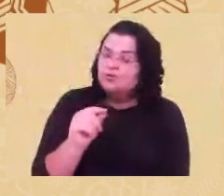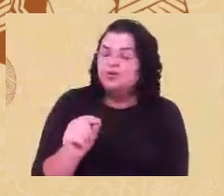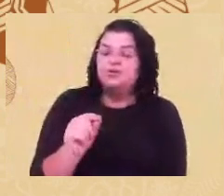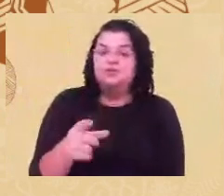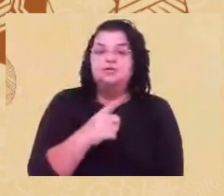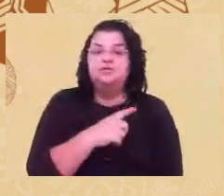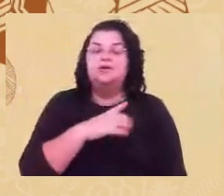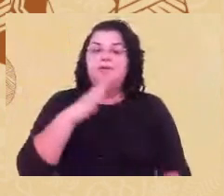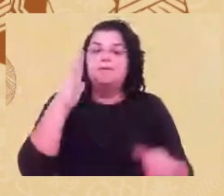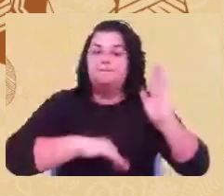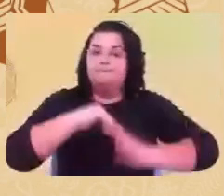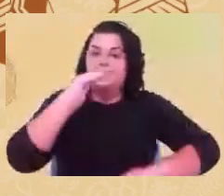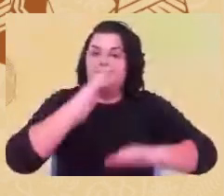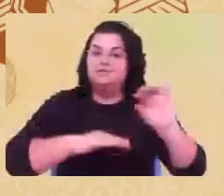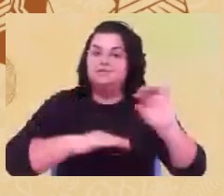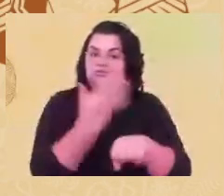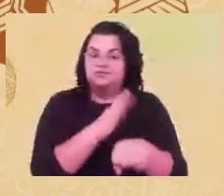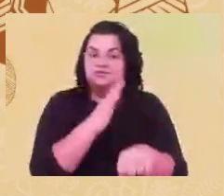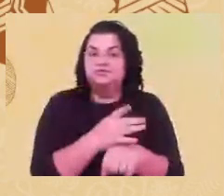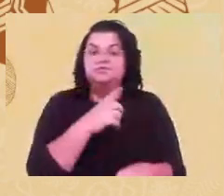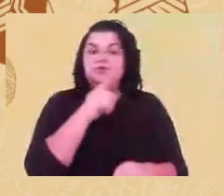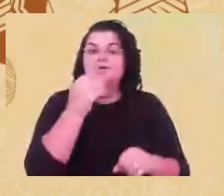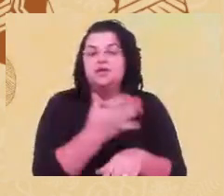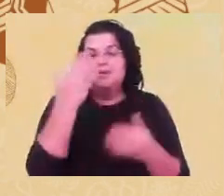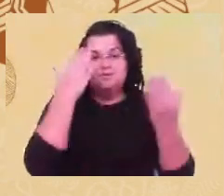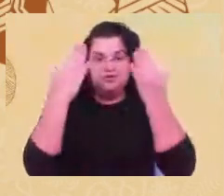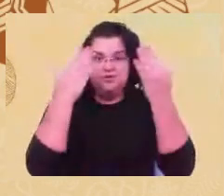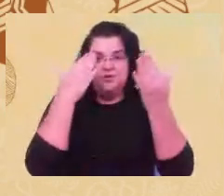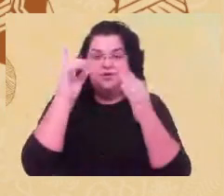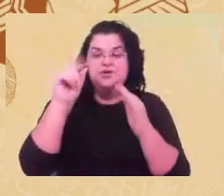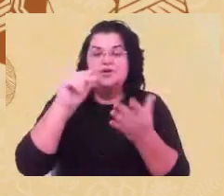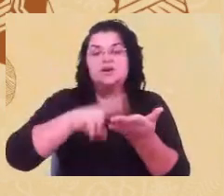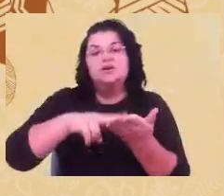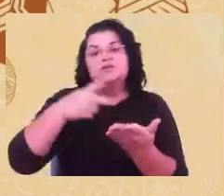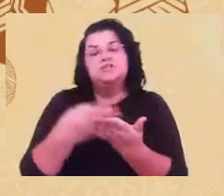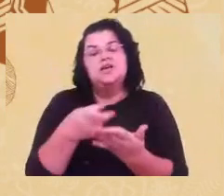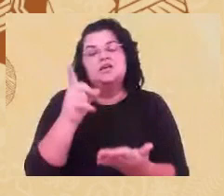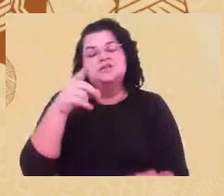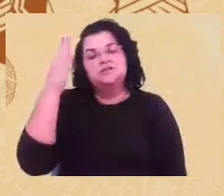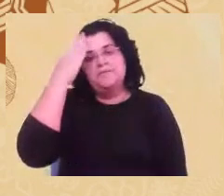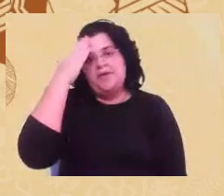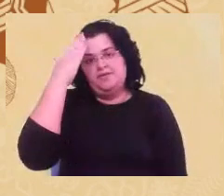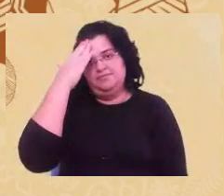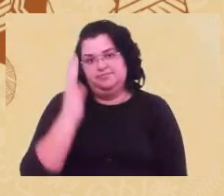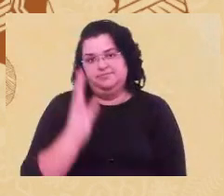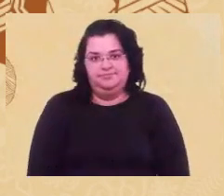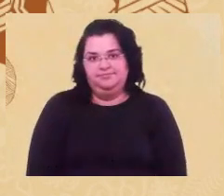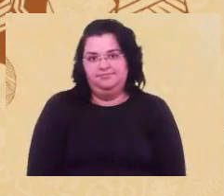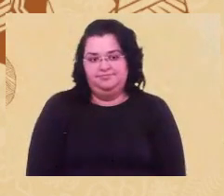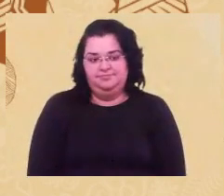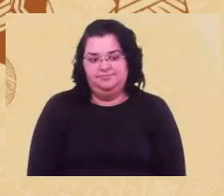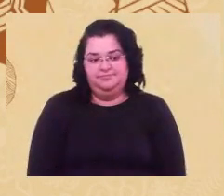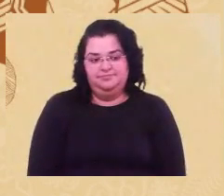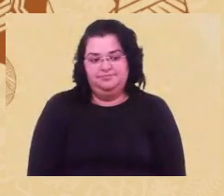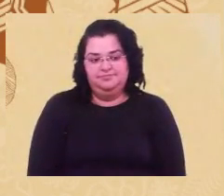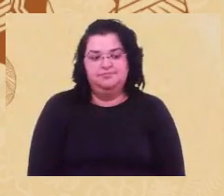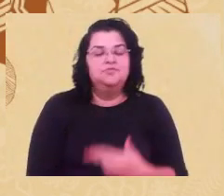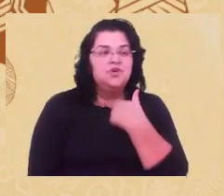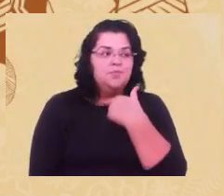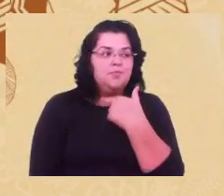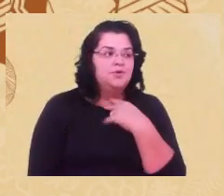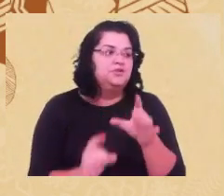porque a nossa prática psicológica é transmissão de saber. A gente também não pode deixar de